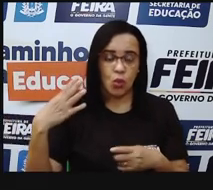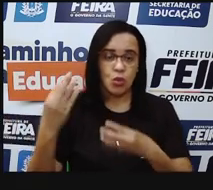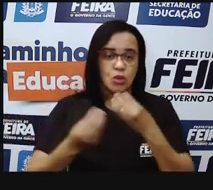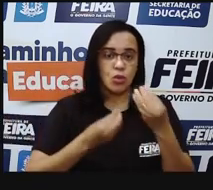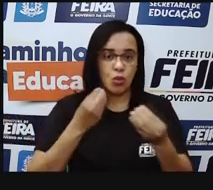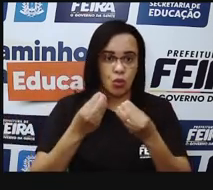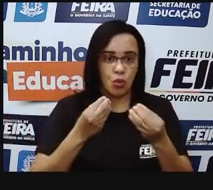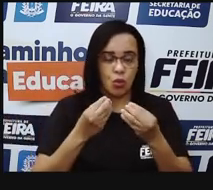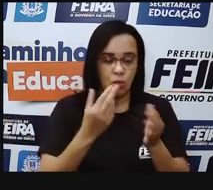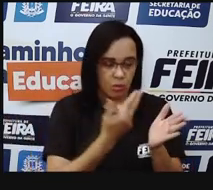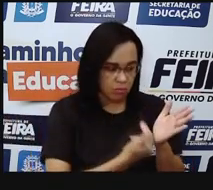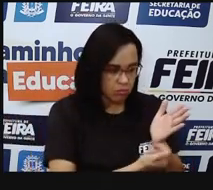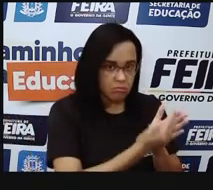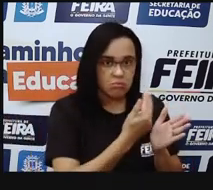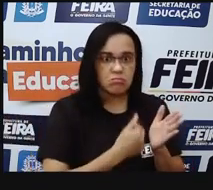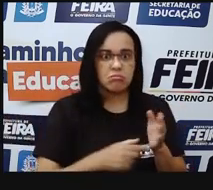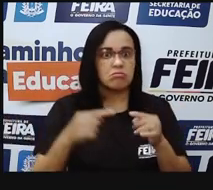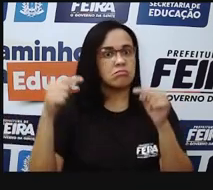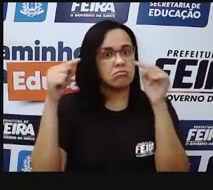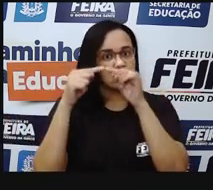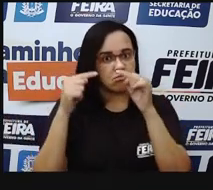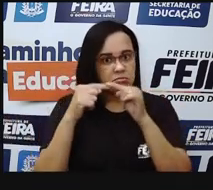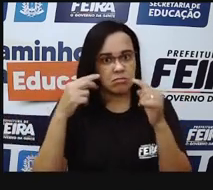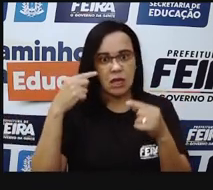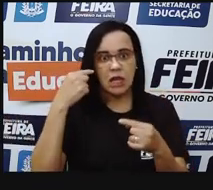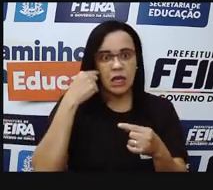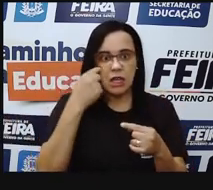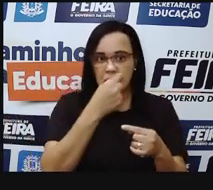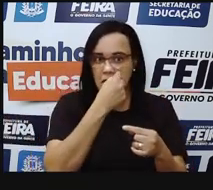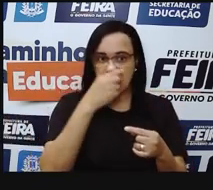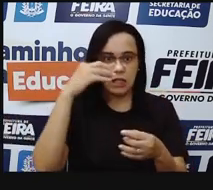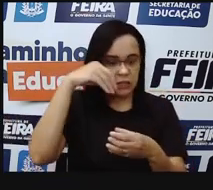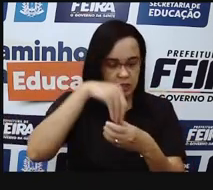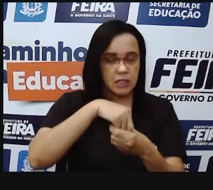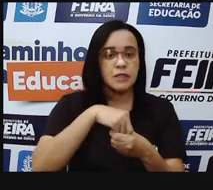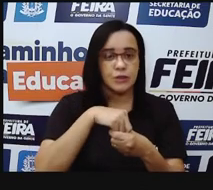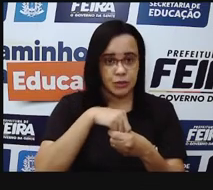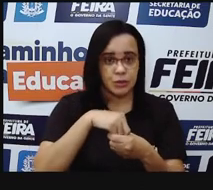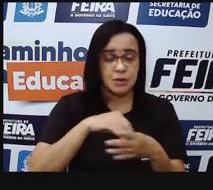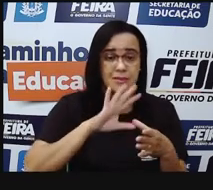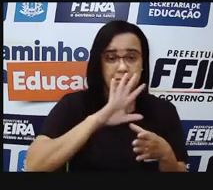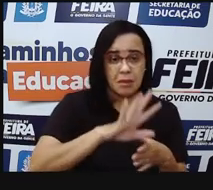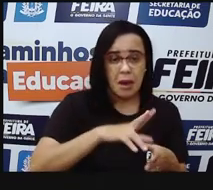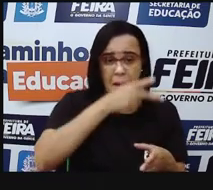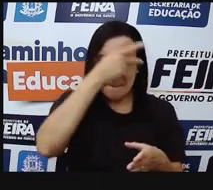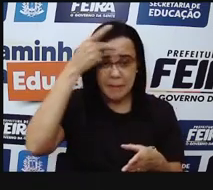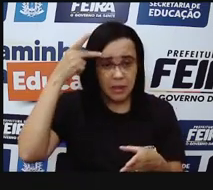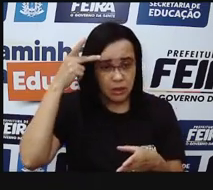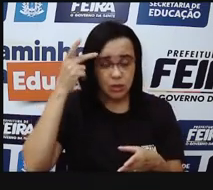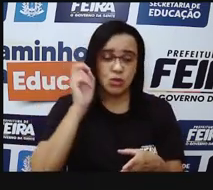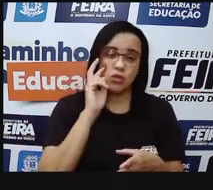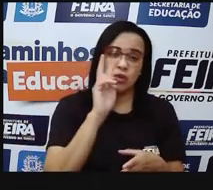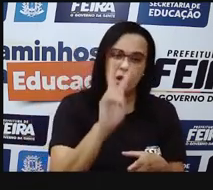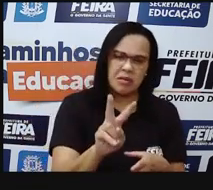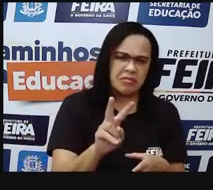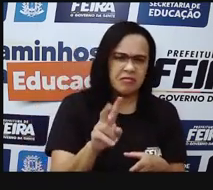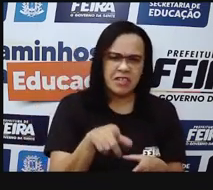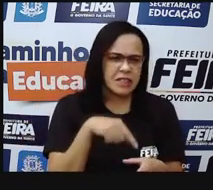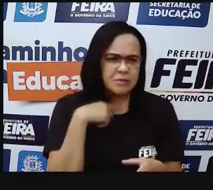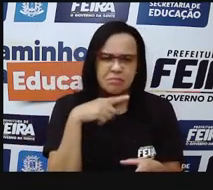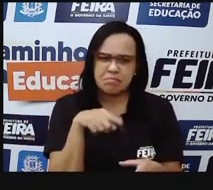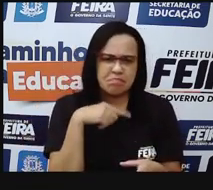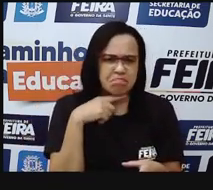direitinho, certo? Então, uma visão normal. Uma pessoa com ilupia, o que acontece? Ela não chega de longe. Por quê?